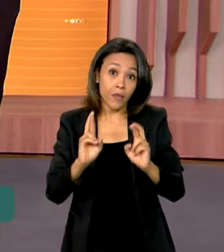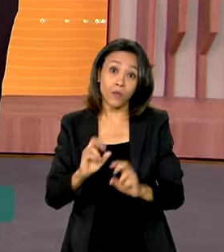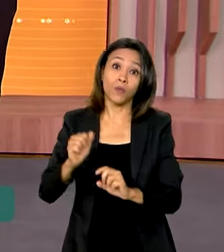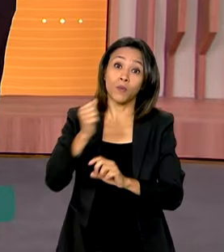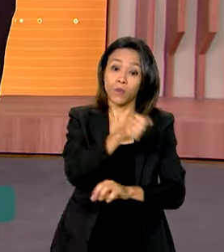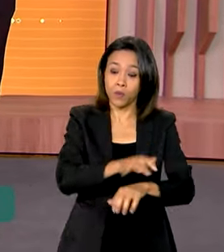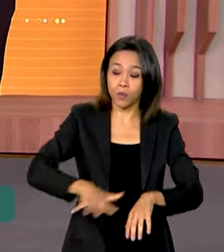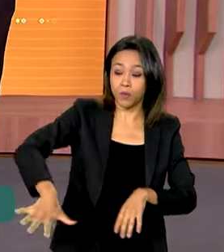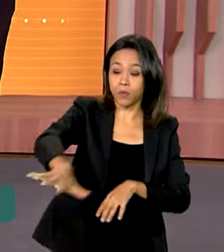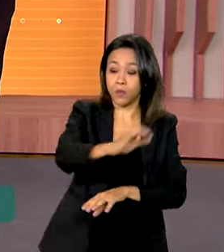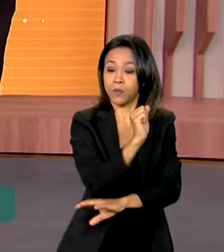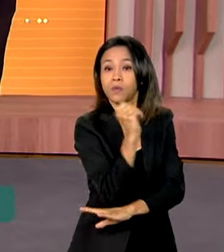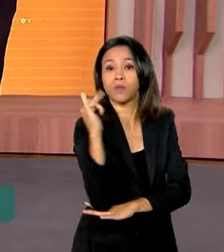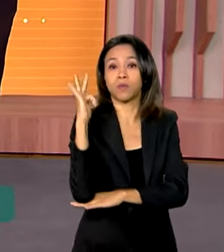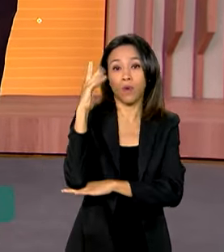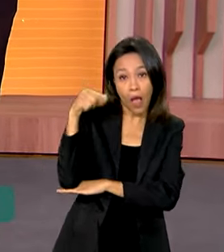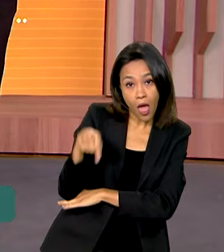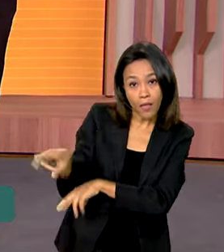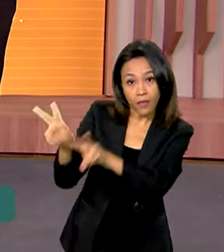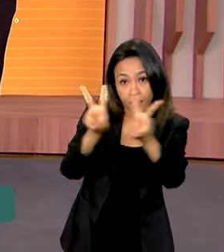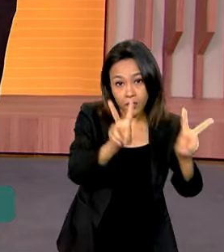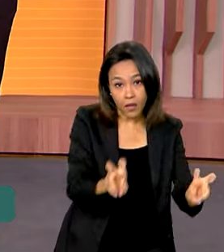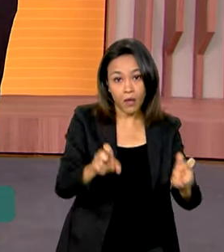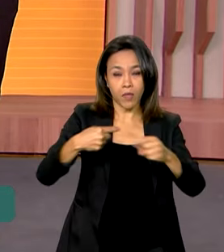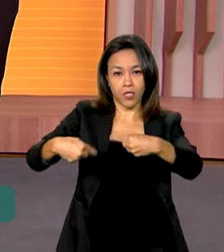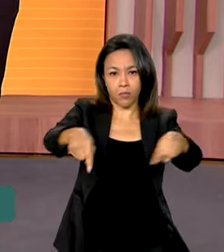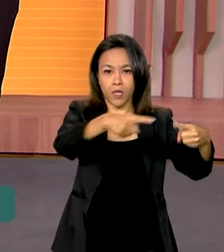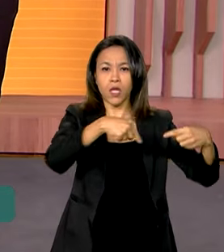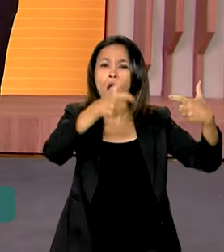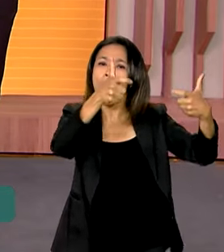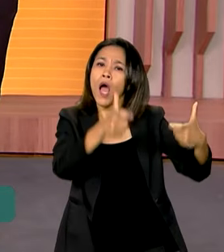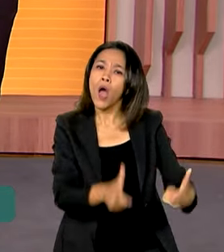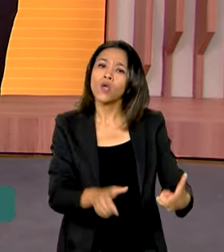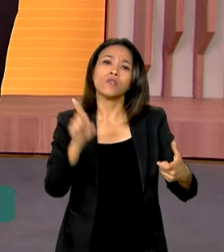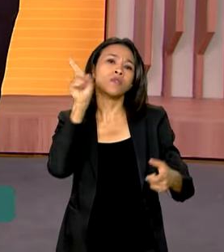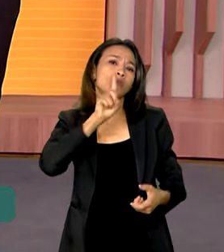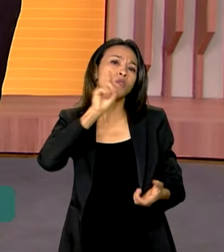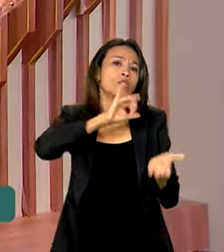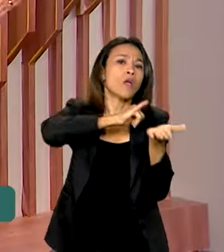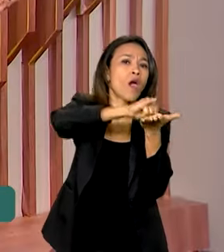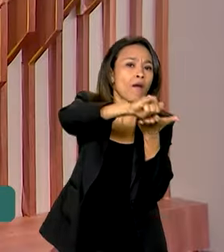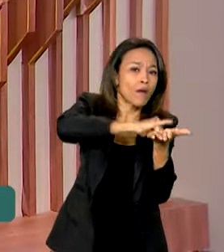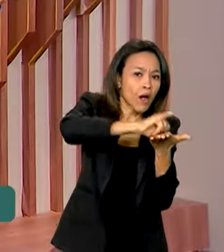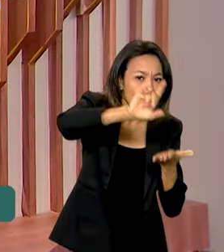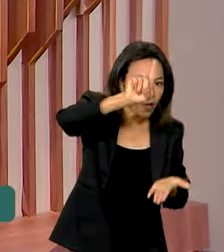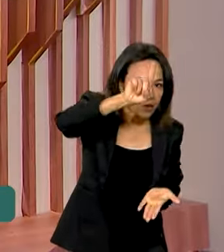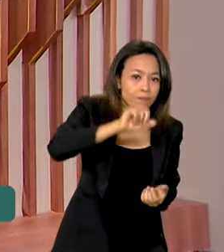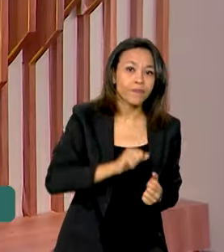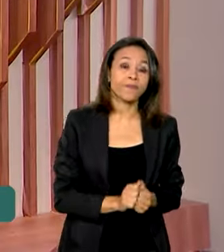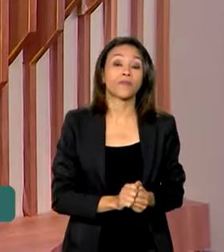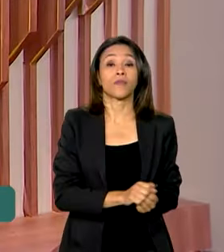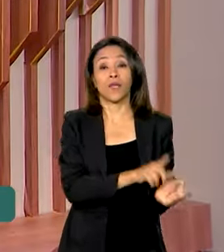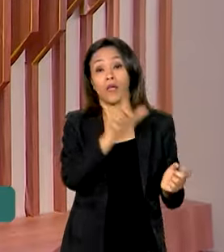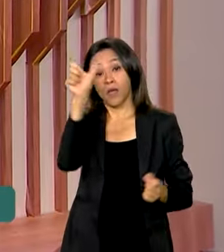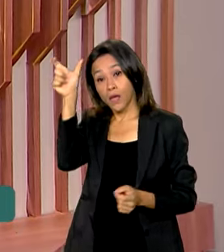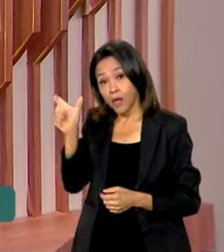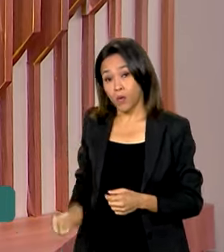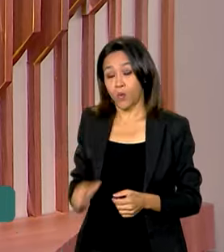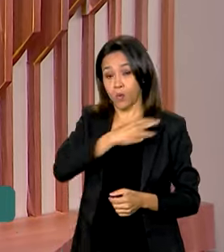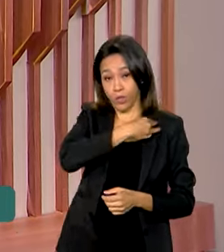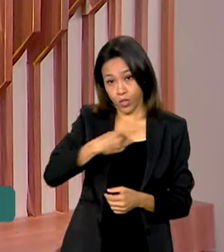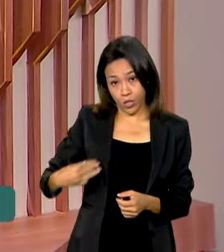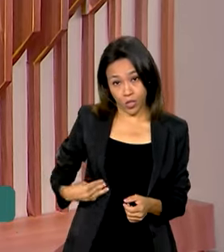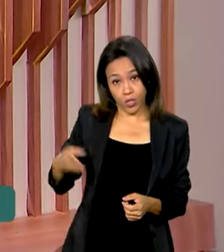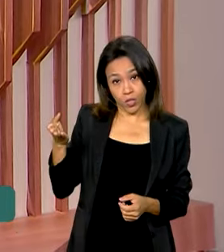autoridades brasileiras e internacionais em um evento em Nova Iorque, nos Estados Unidos. O ministro do Desenvolvimento e Assistência